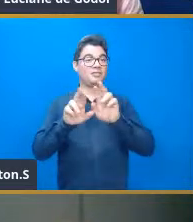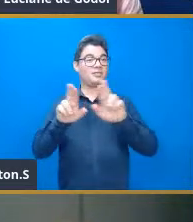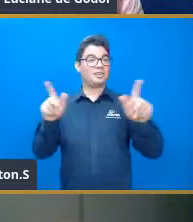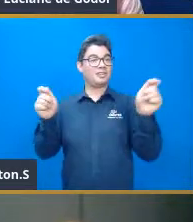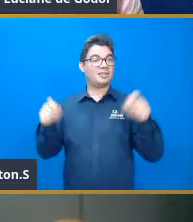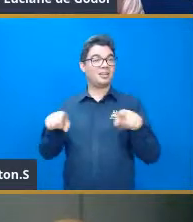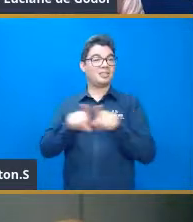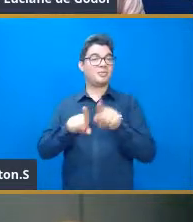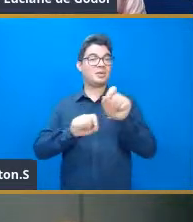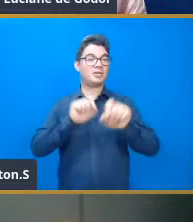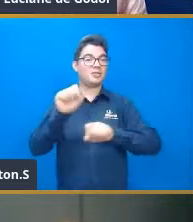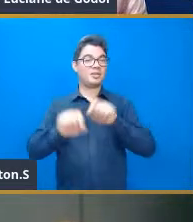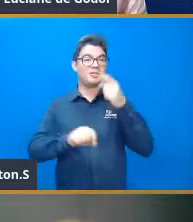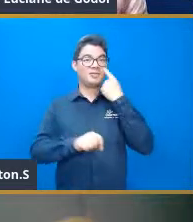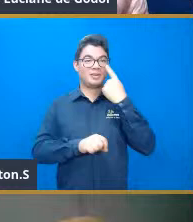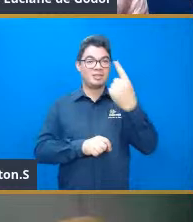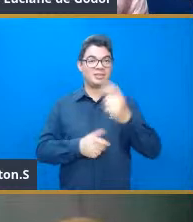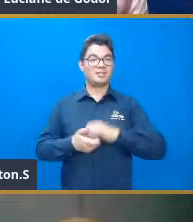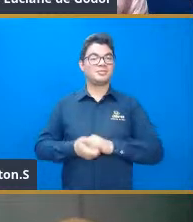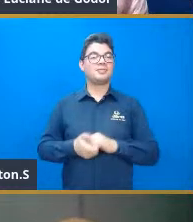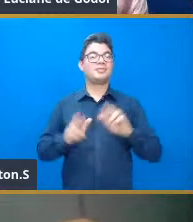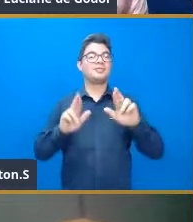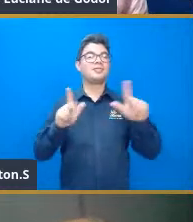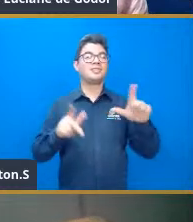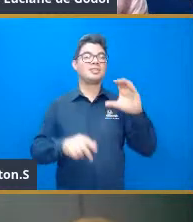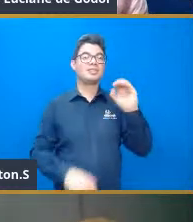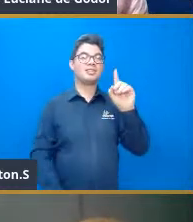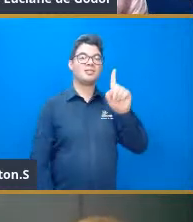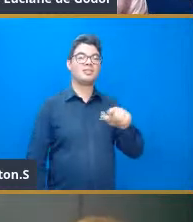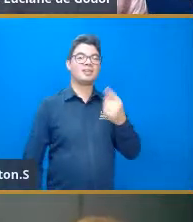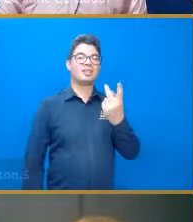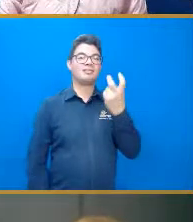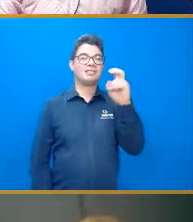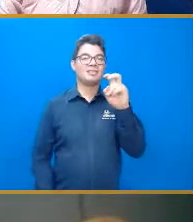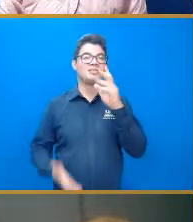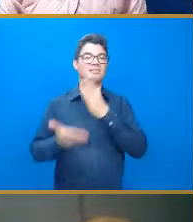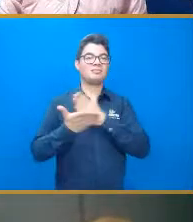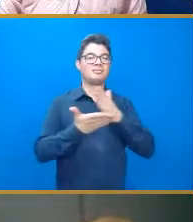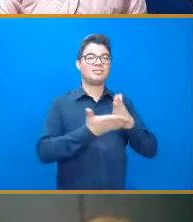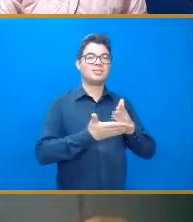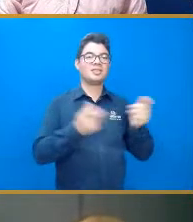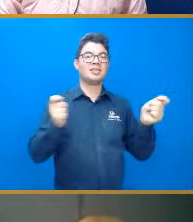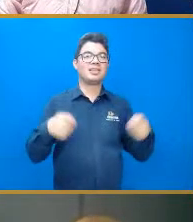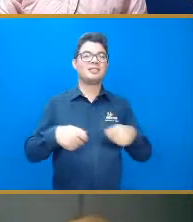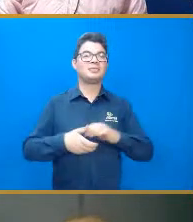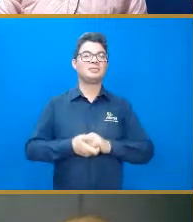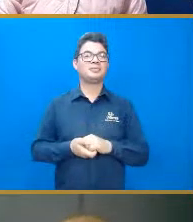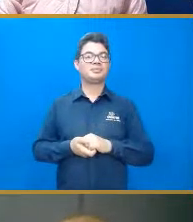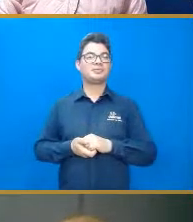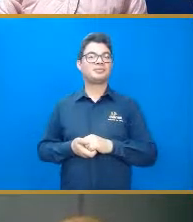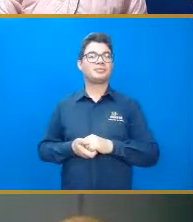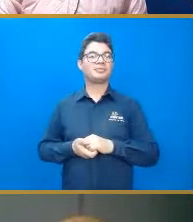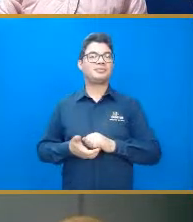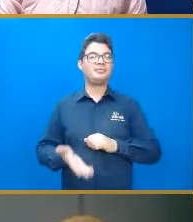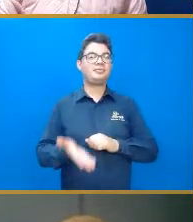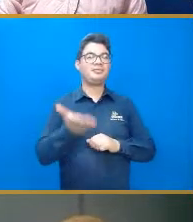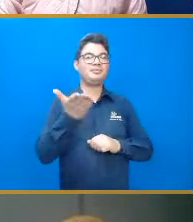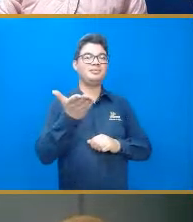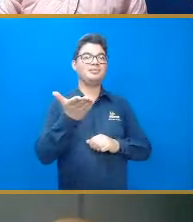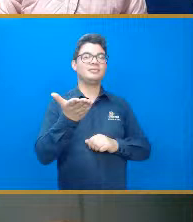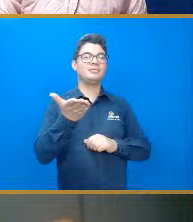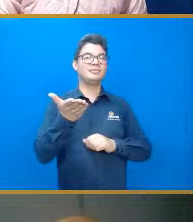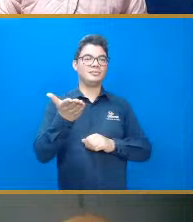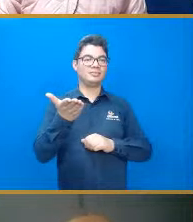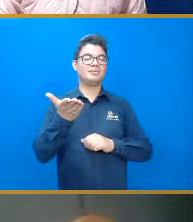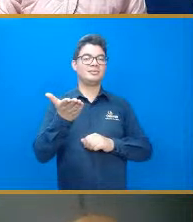tivemos ali uma concentração, uma diferença ali de 0,15 partes por milhão e a terceira pergunta, né? A variação da concentração